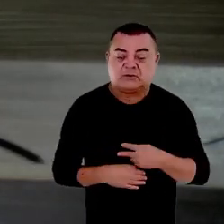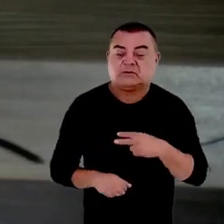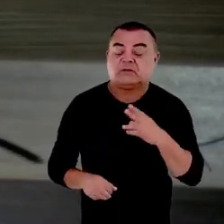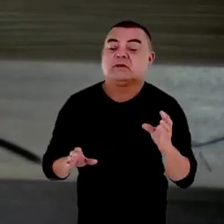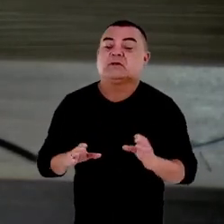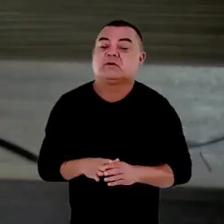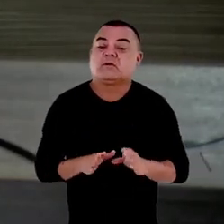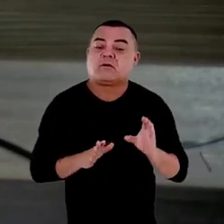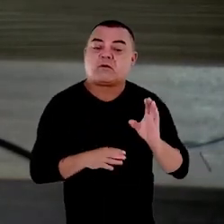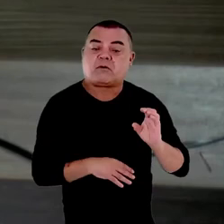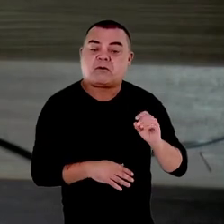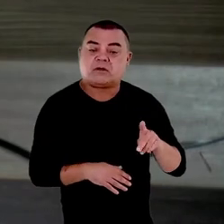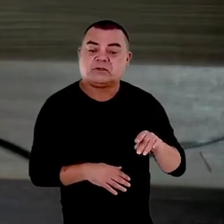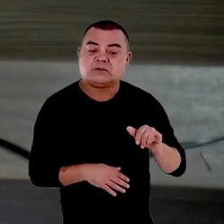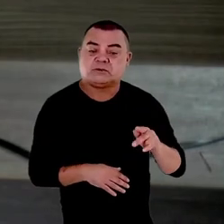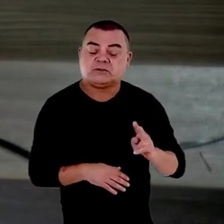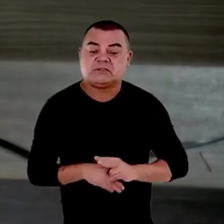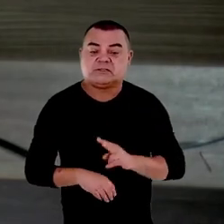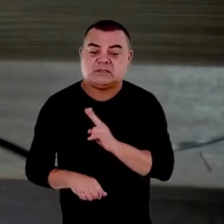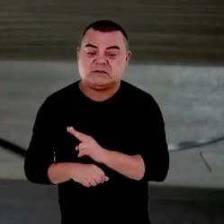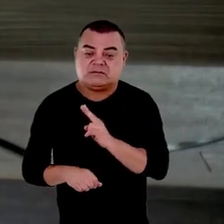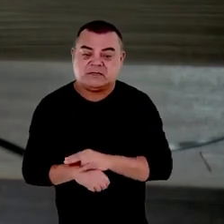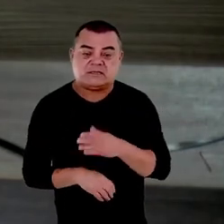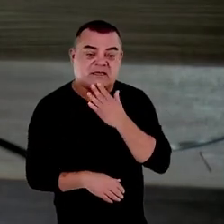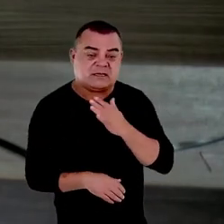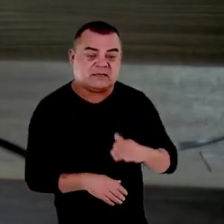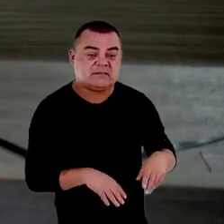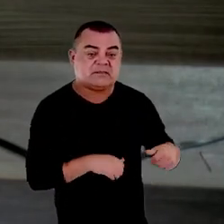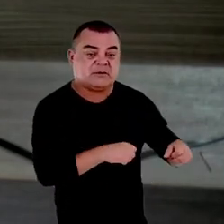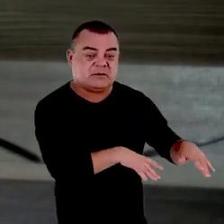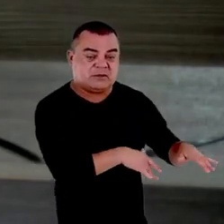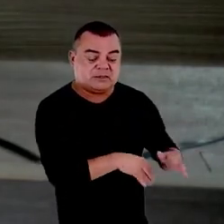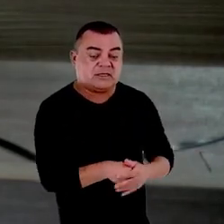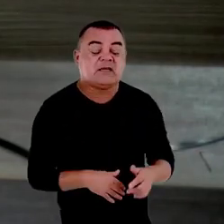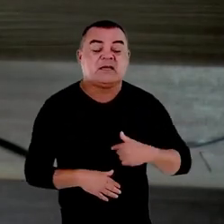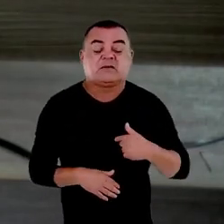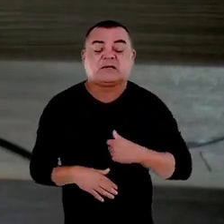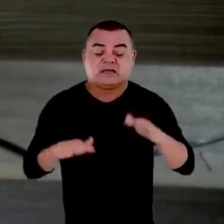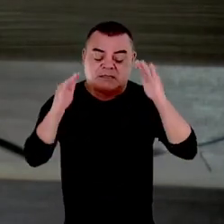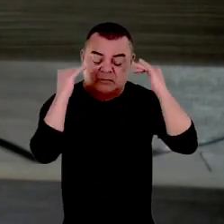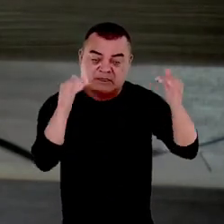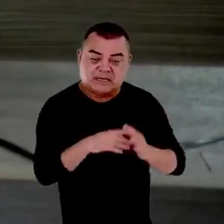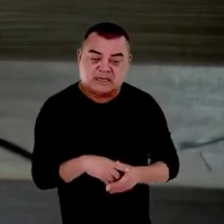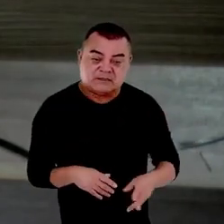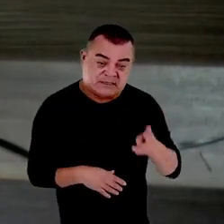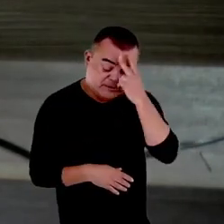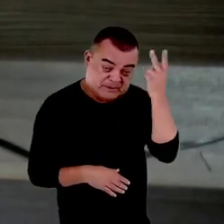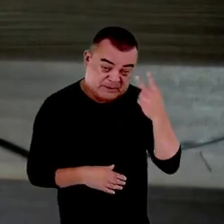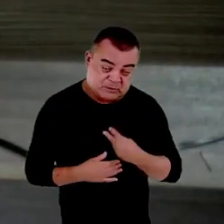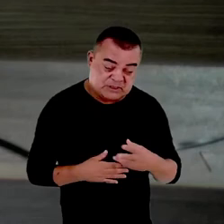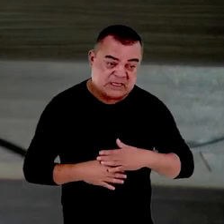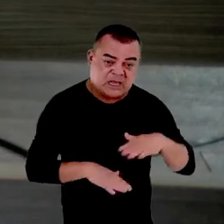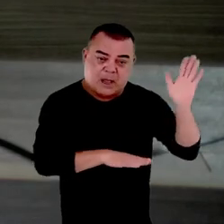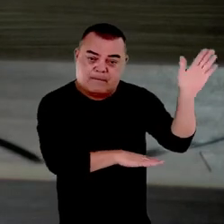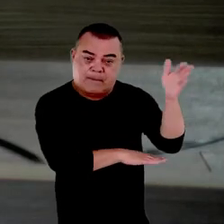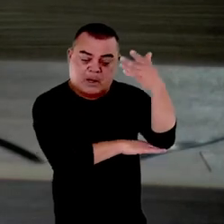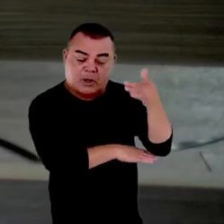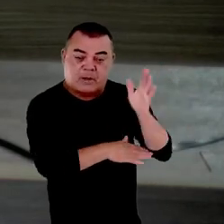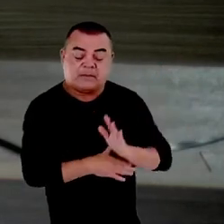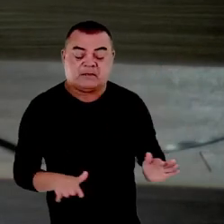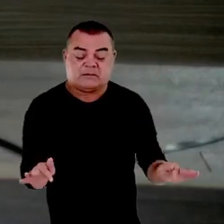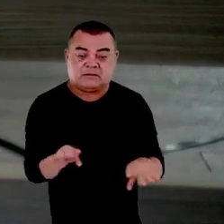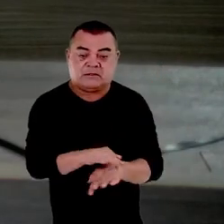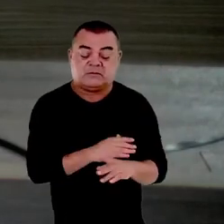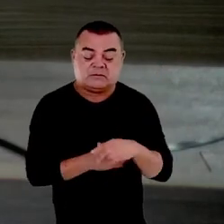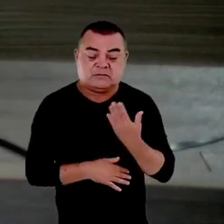adolescente e de mesma sorte quero render homenagens àqueles que efetivamente impunham a bandeira pela inclusão em nosso